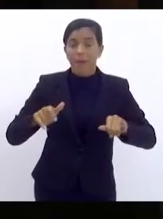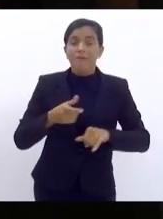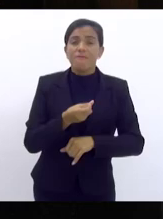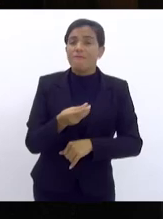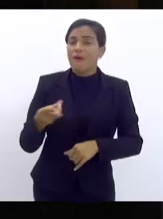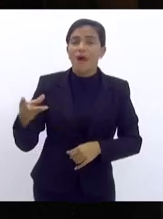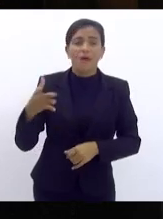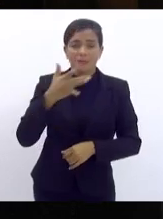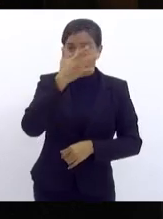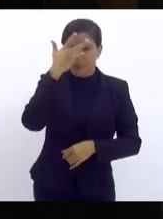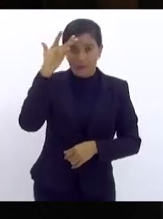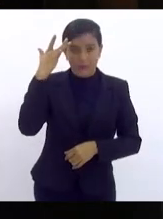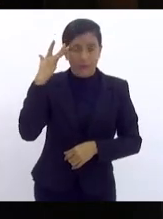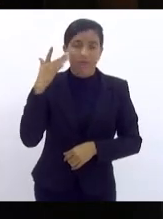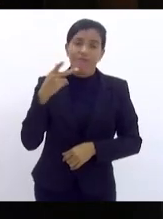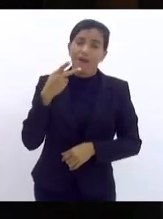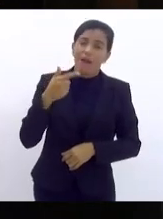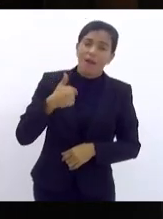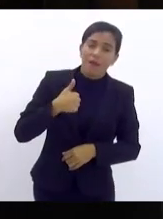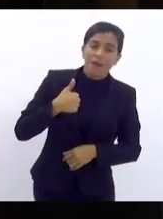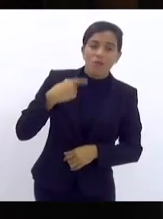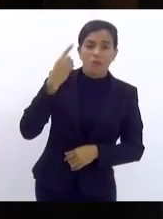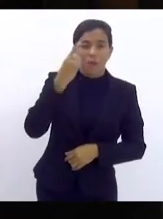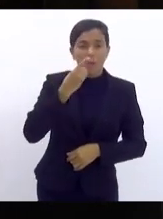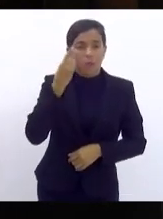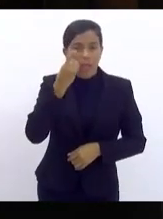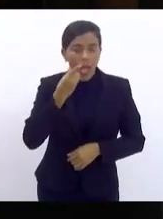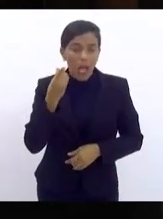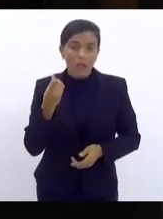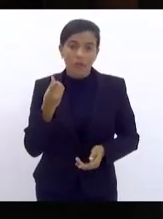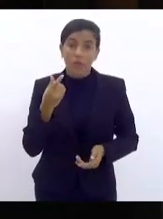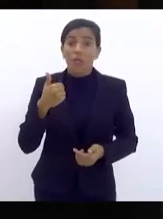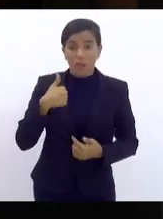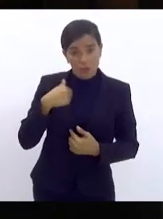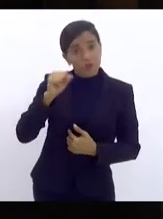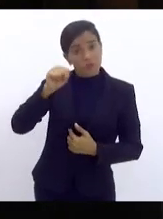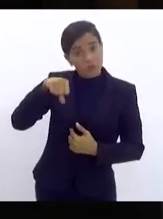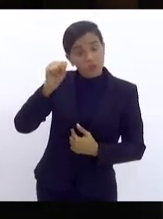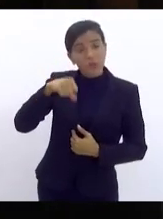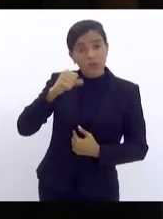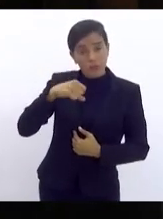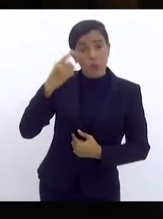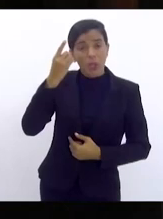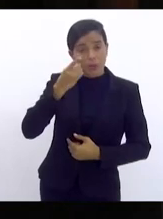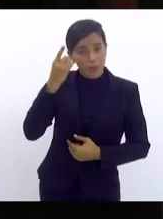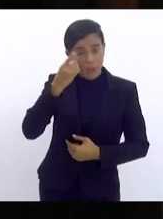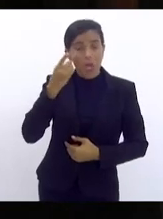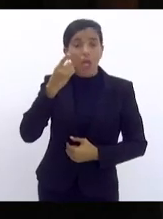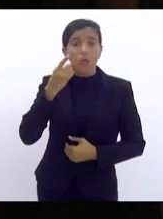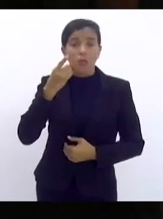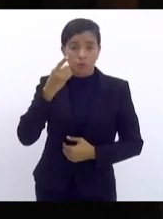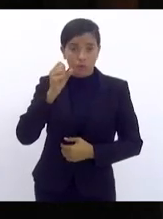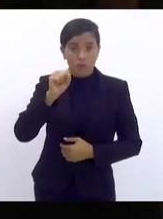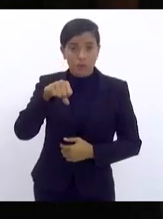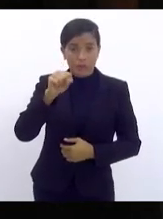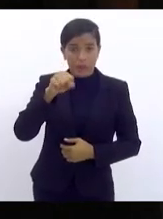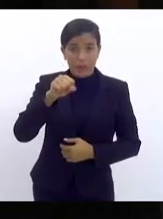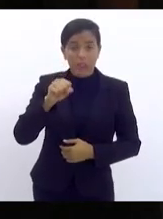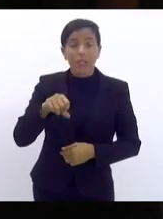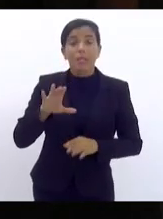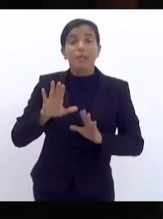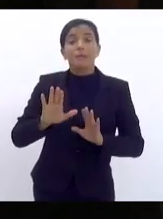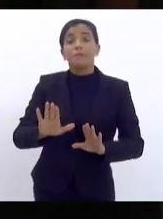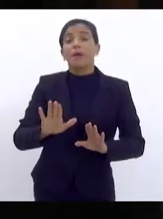cidade falam que eu sou um deputado municipal. Eu sou um deputado municipal com muito orgulho. Durante a campanha,